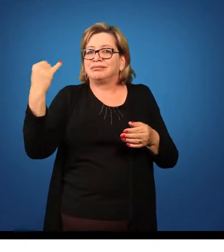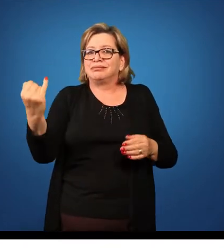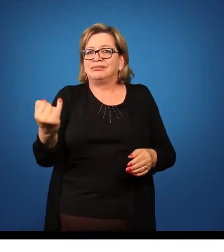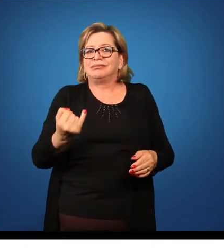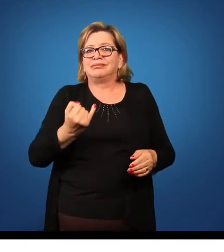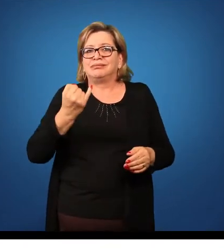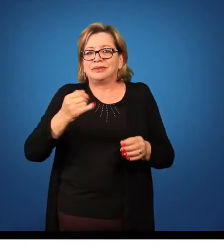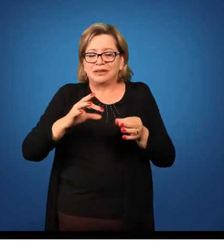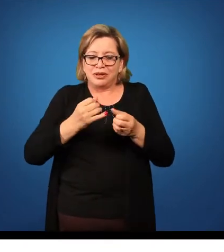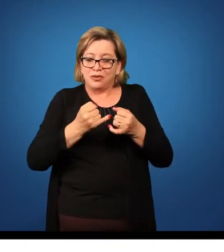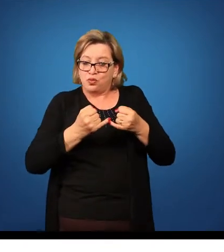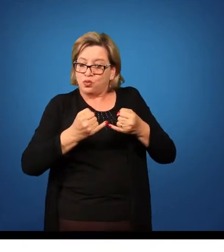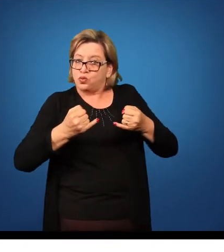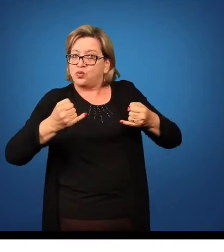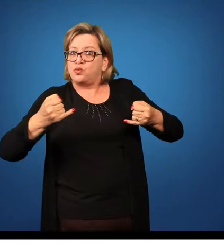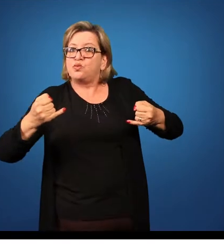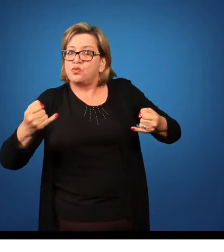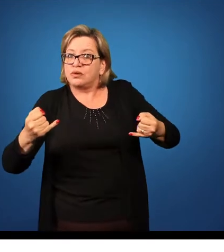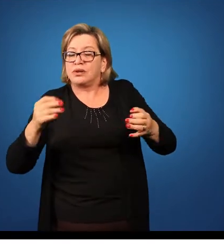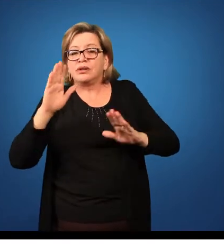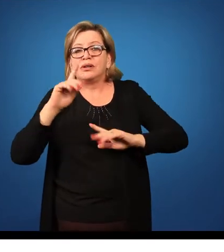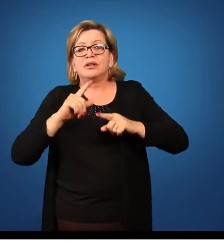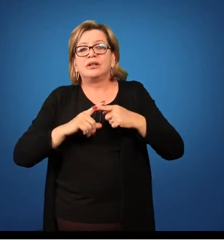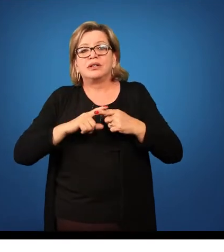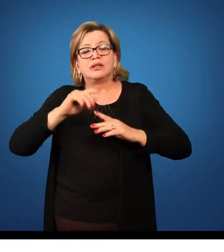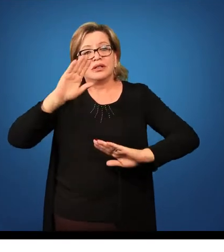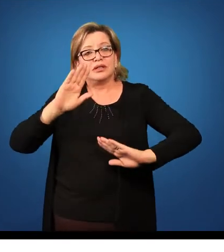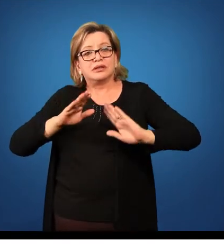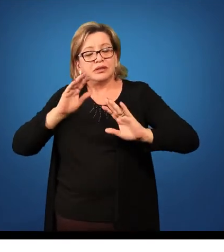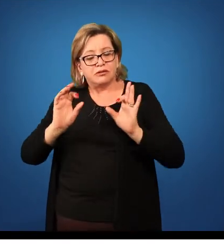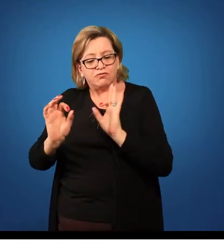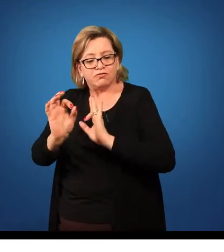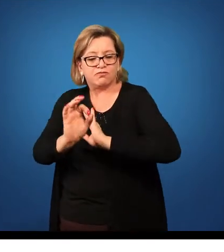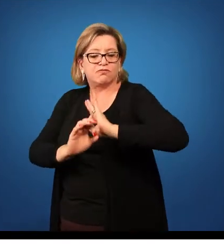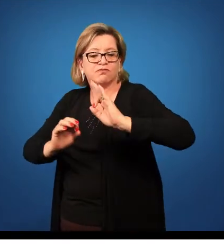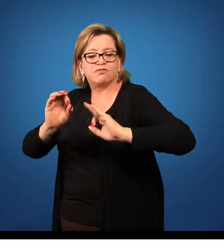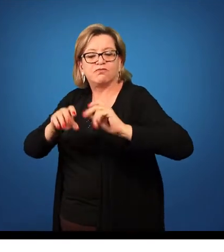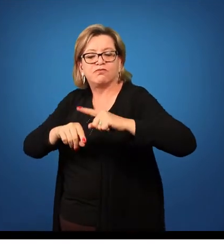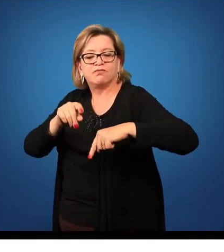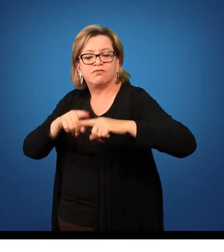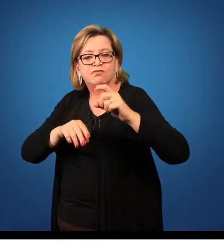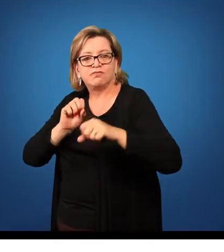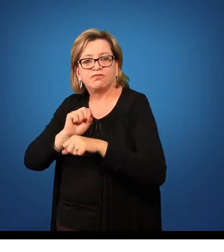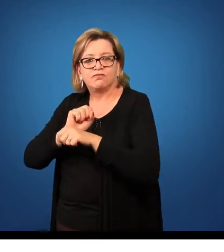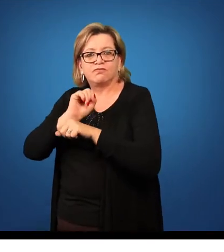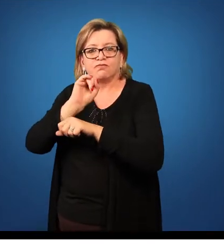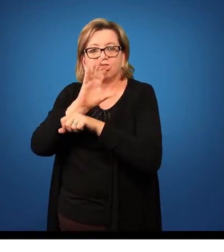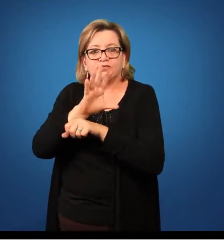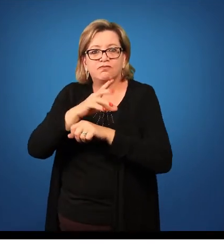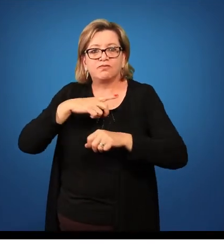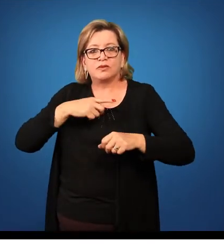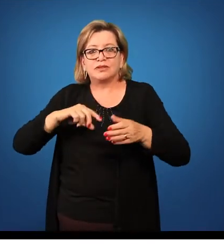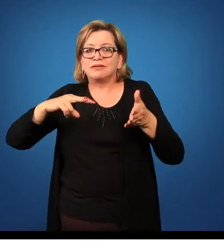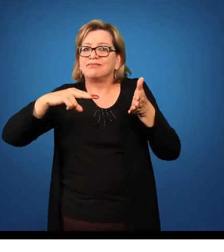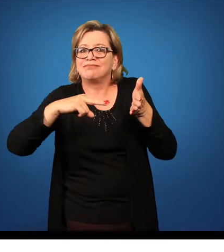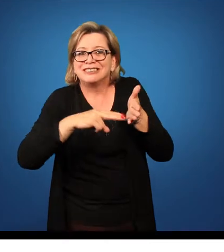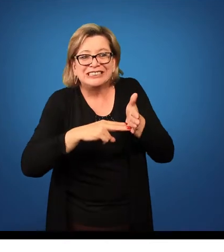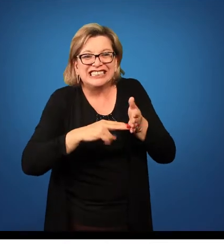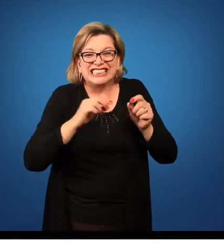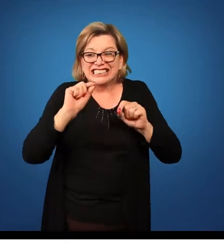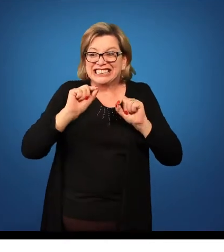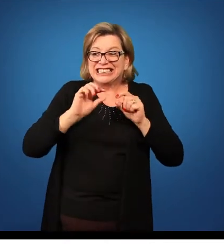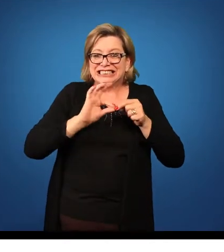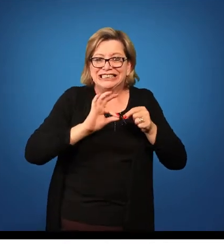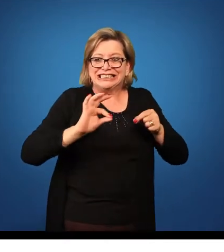extensão elétrica. Então porque muitas vezes você pode querer montar um aparelho eletrônico e você não tem disponibilidade de tomada naquele ponto.